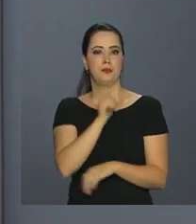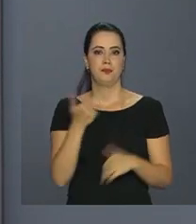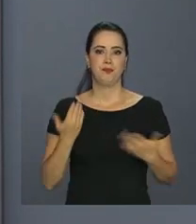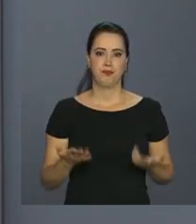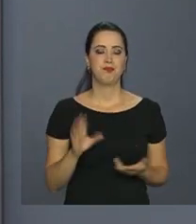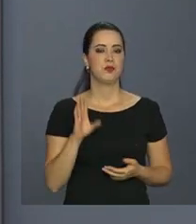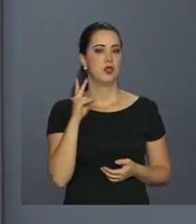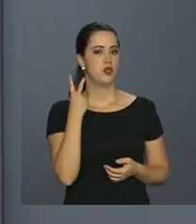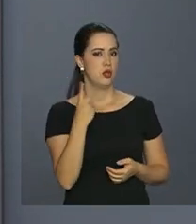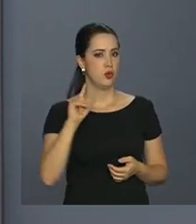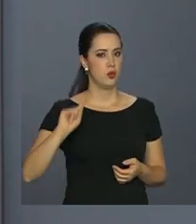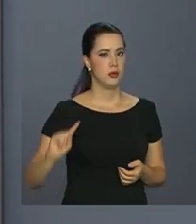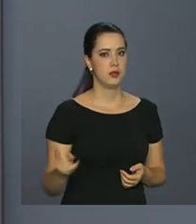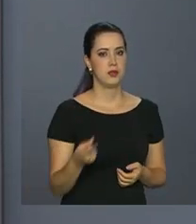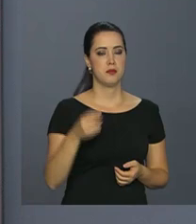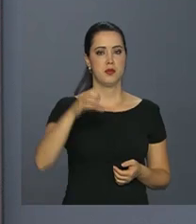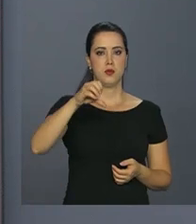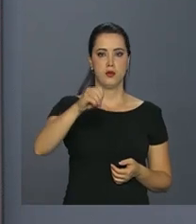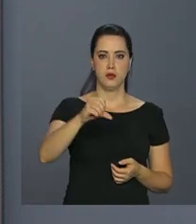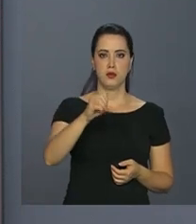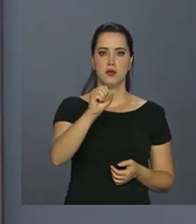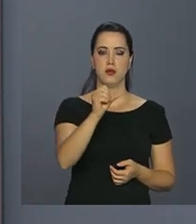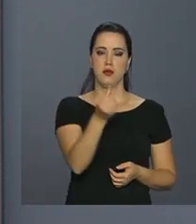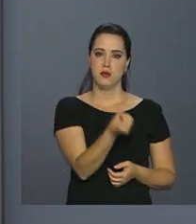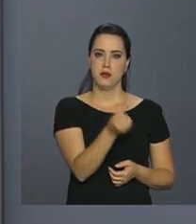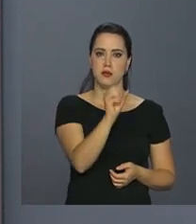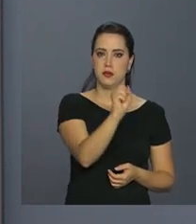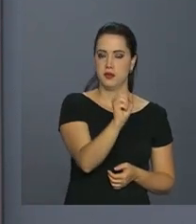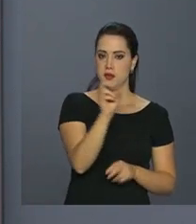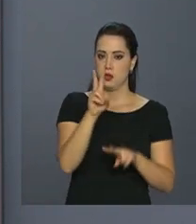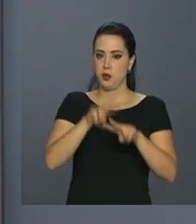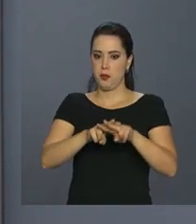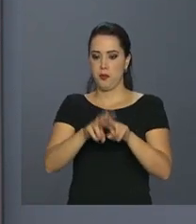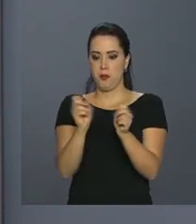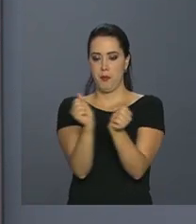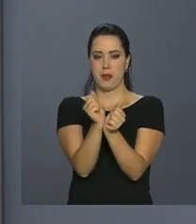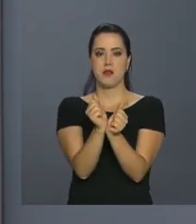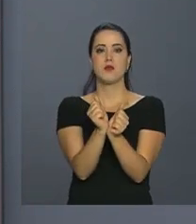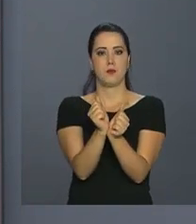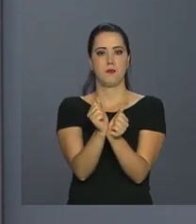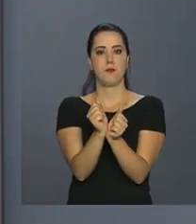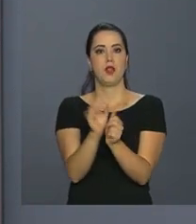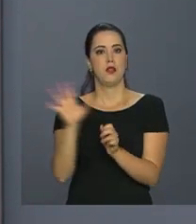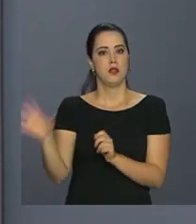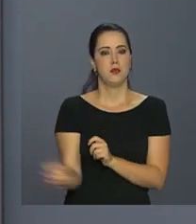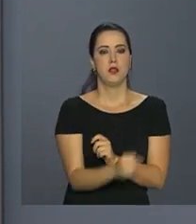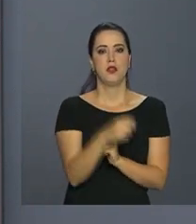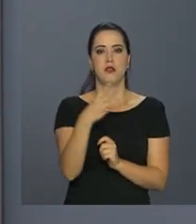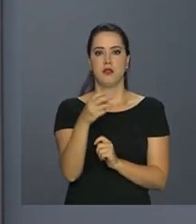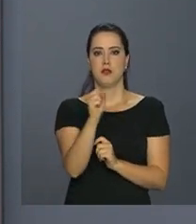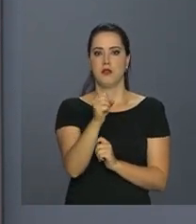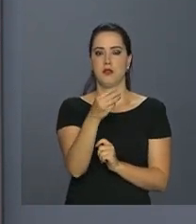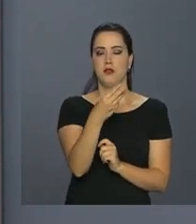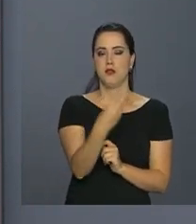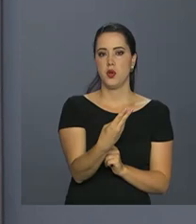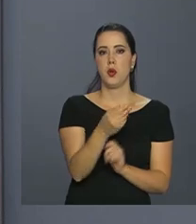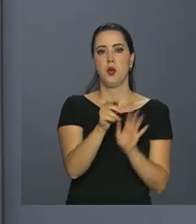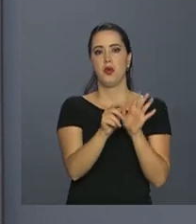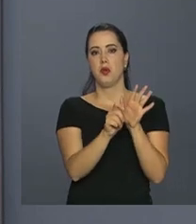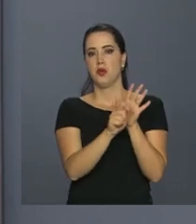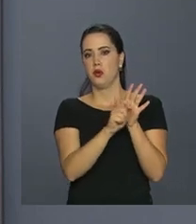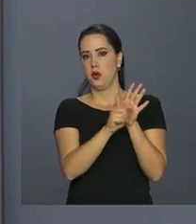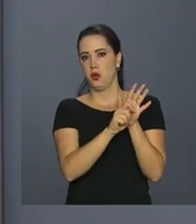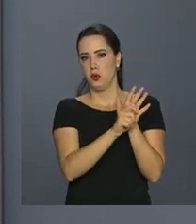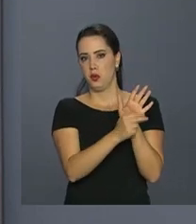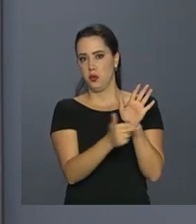efetuou 2.968 prisões. Foram apreendidos ainda 383 quilos de entorpecentes, como maconha,